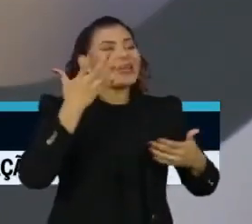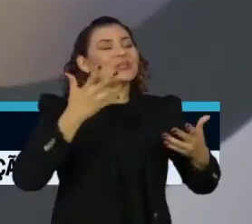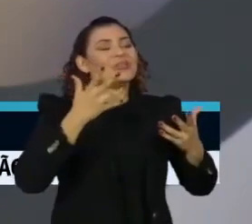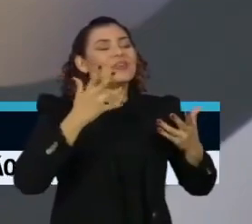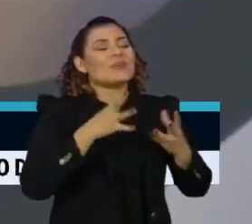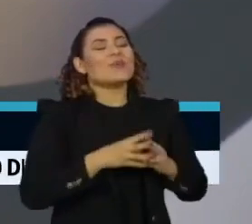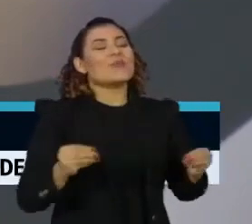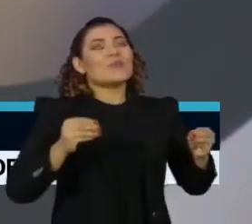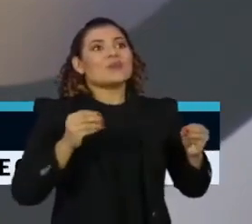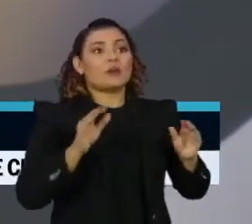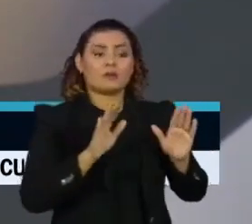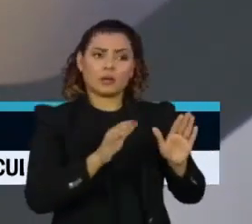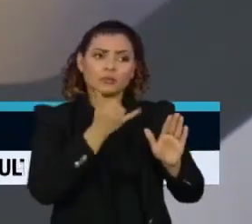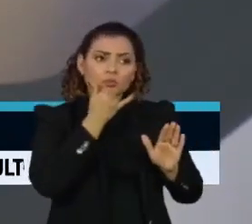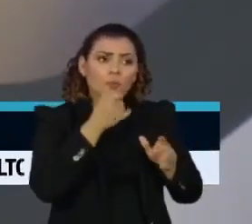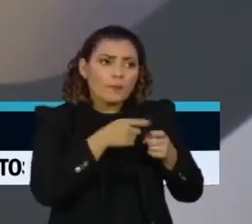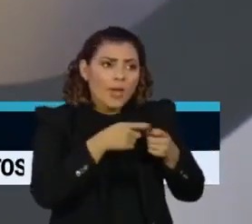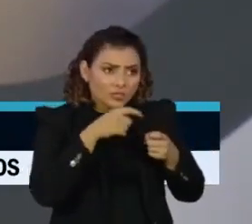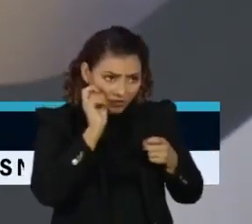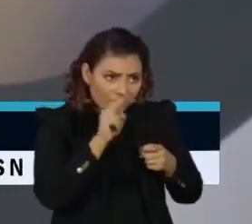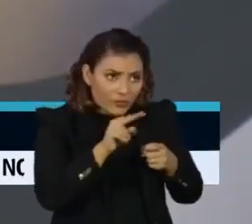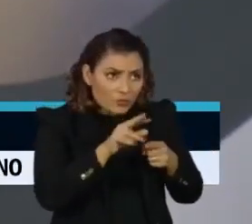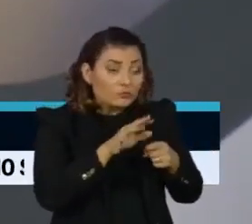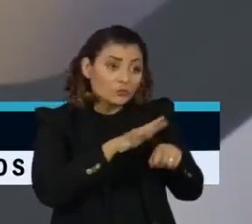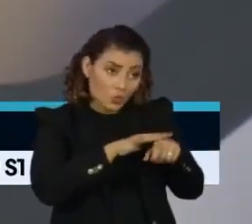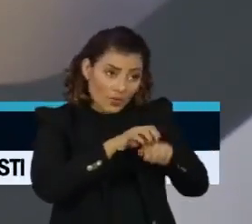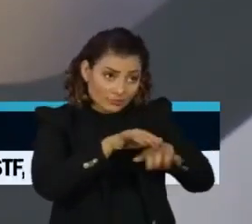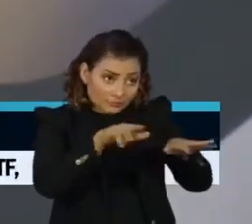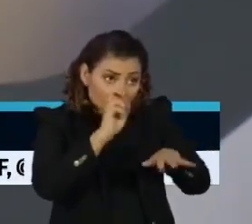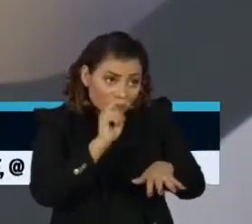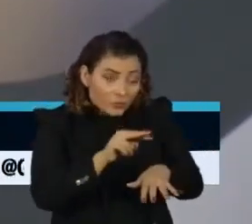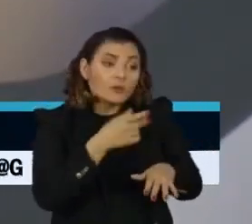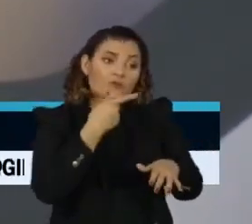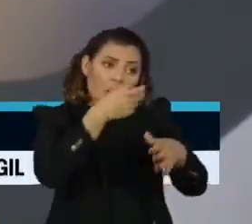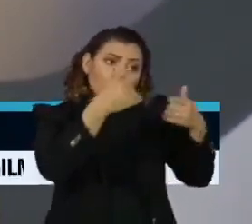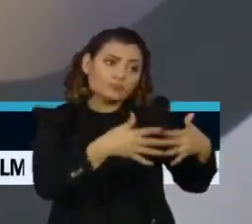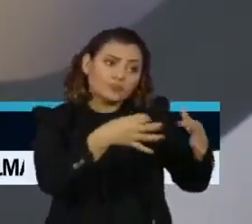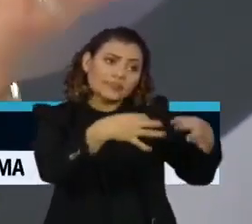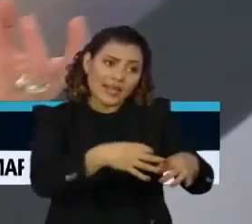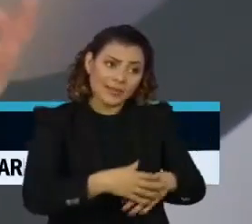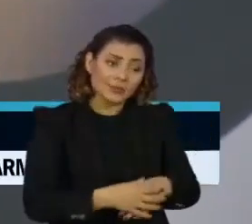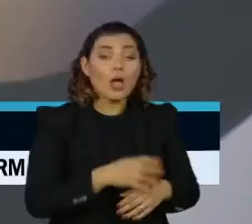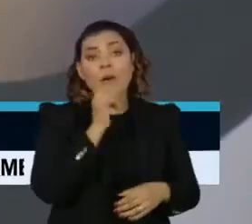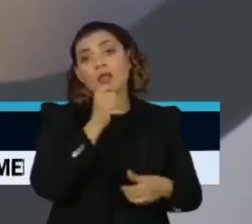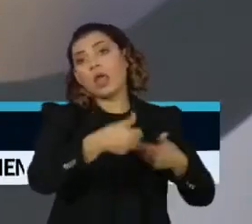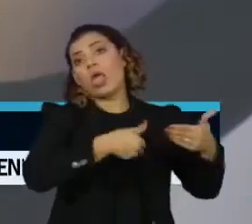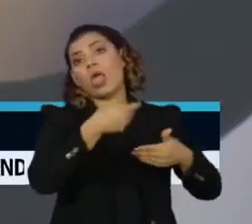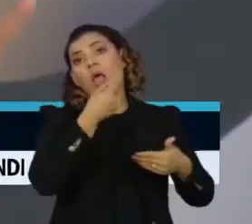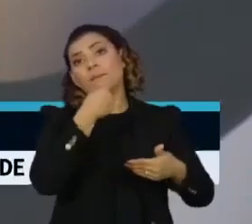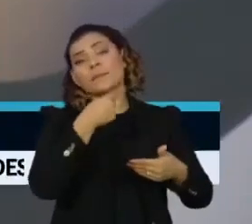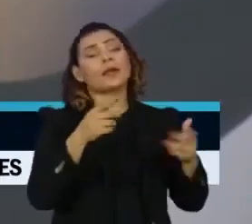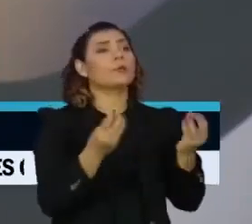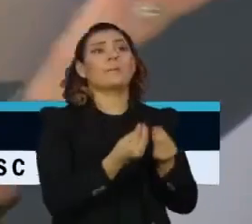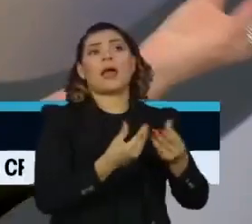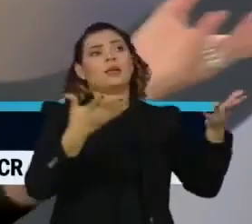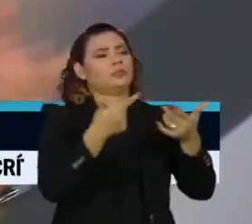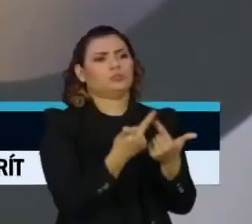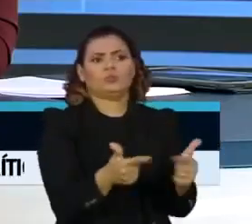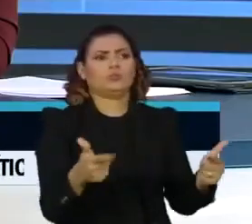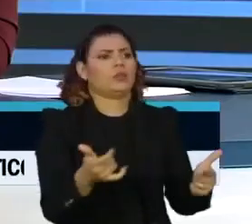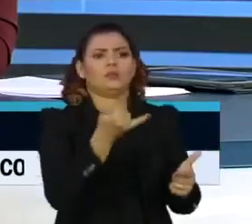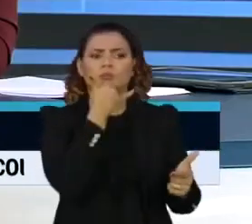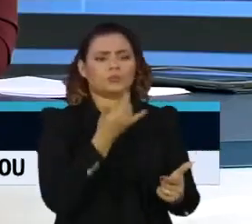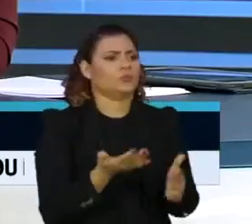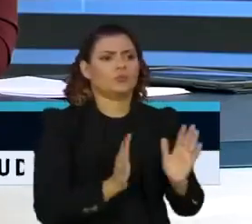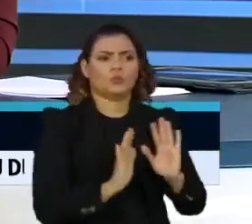A colega infectologista falou muito bem. Então, além desse kit ilusão, kit mágico e kit